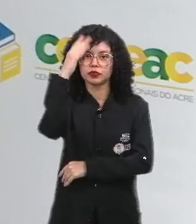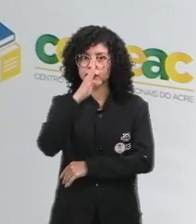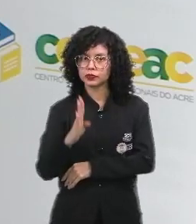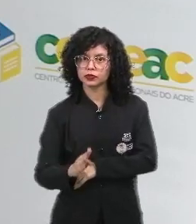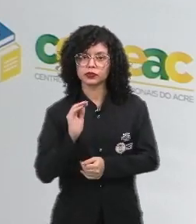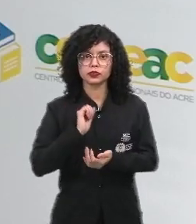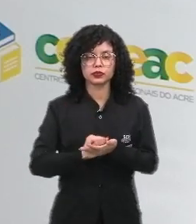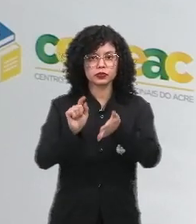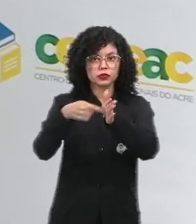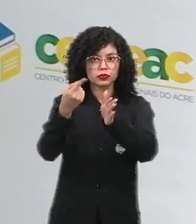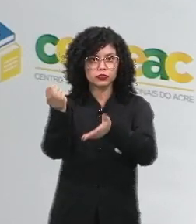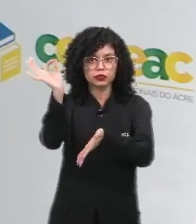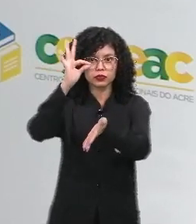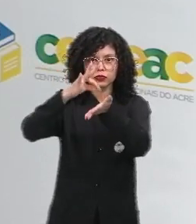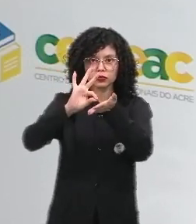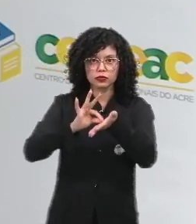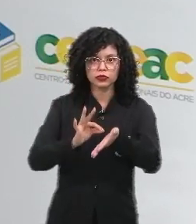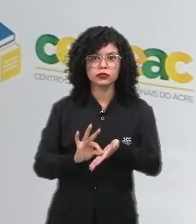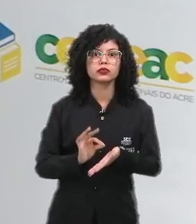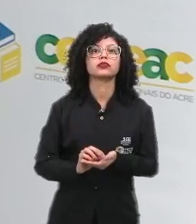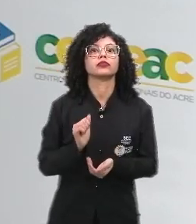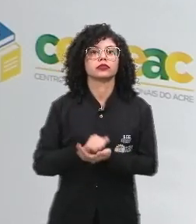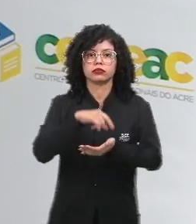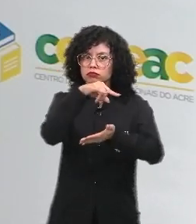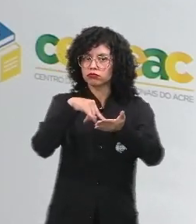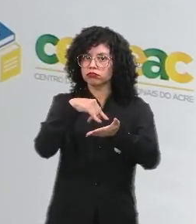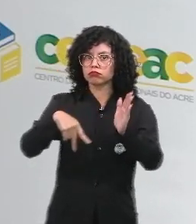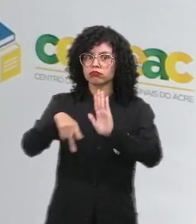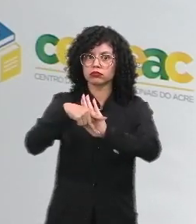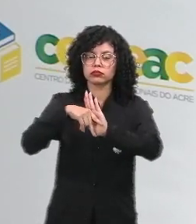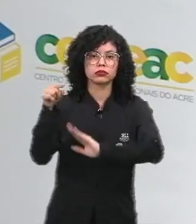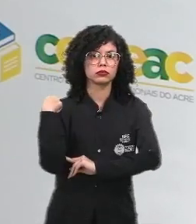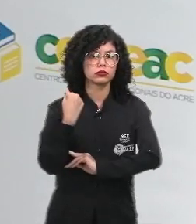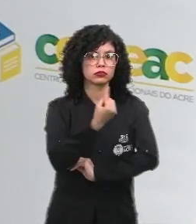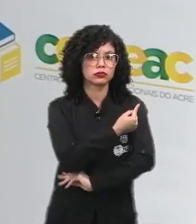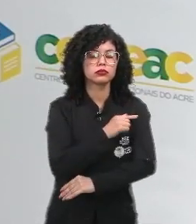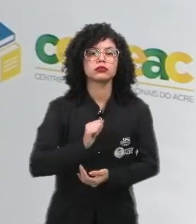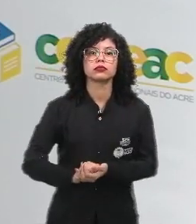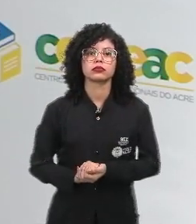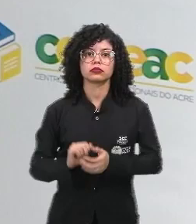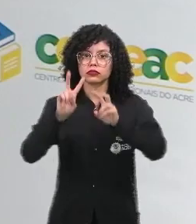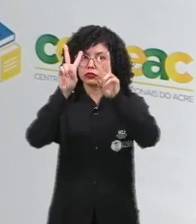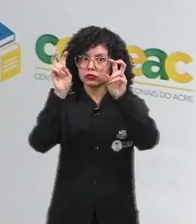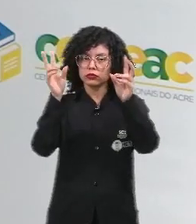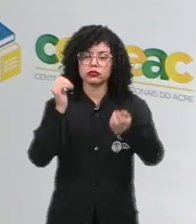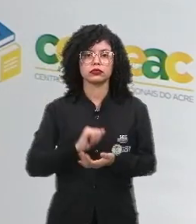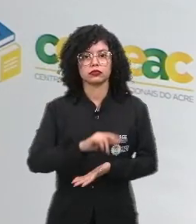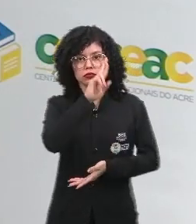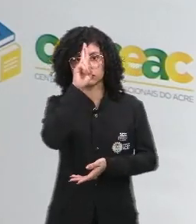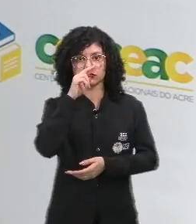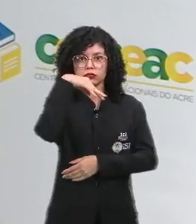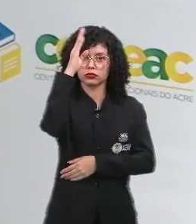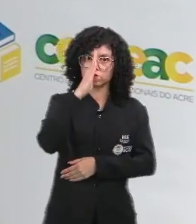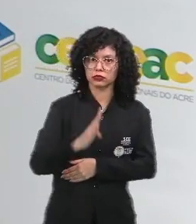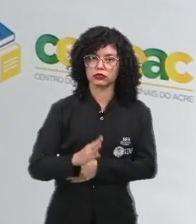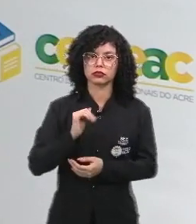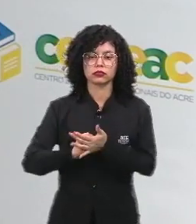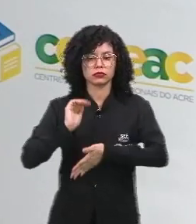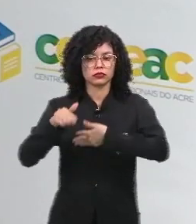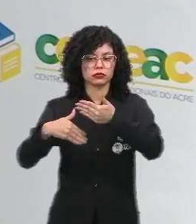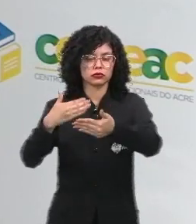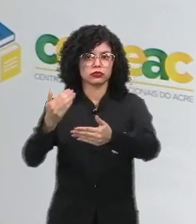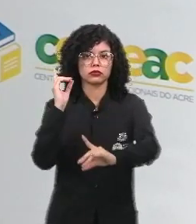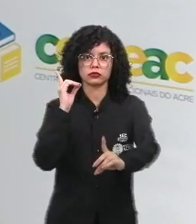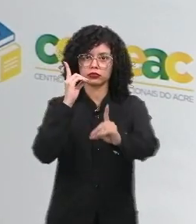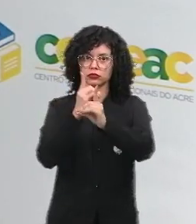Então, é o primeiro registro, o primeiro documento que nós temos que trata sobre a história do Brasil, o processo